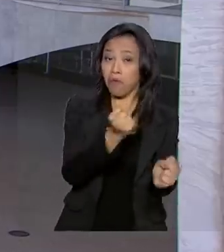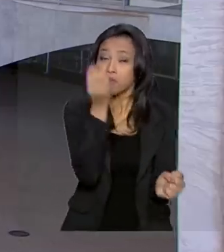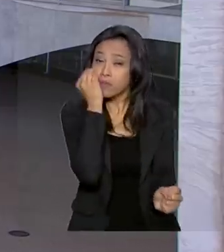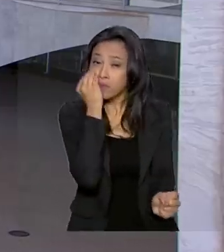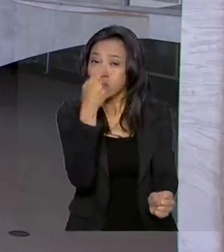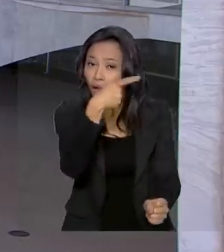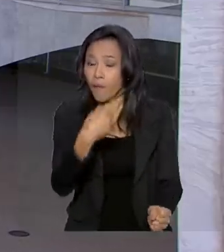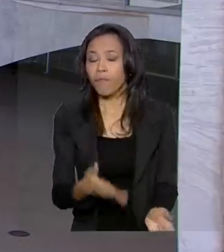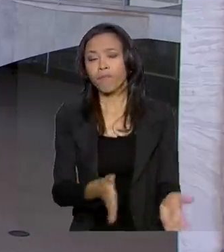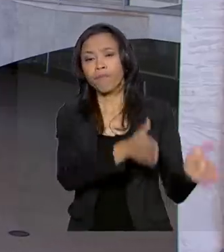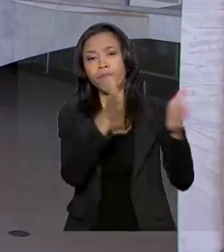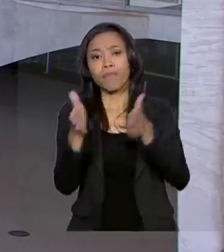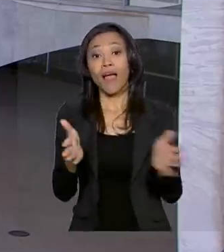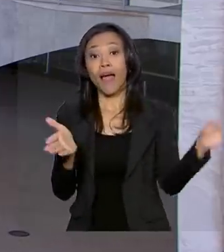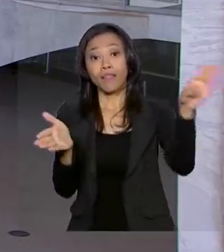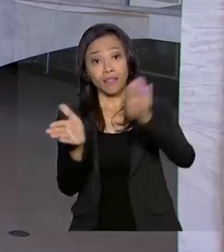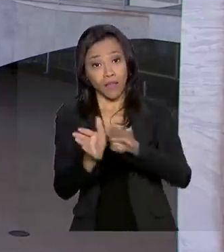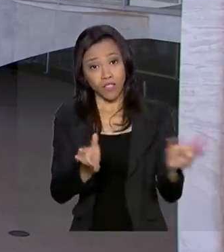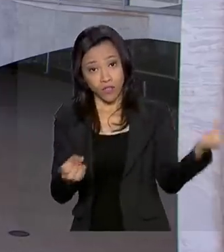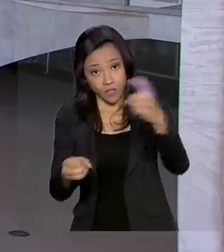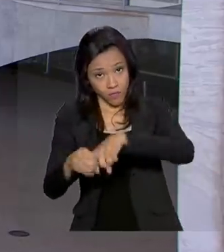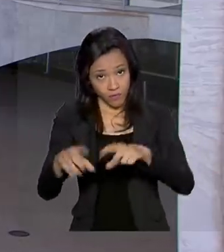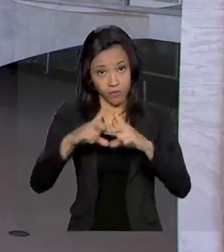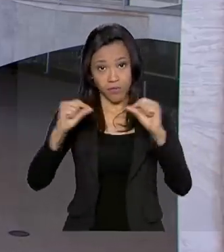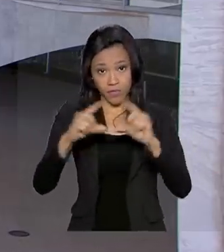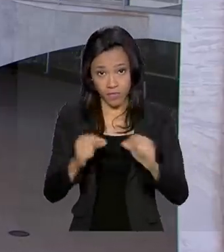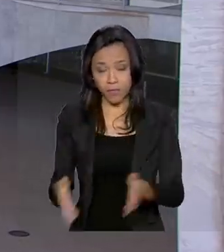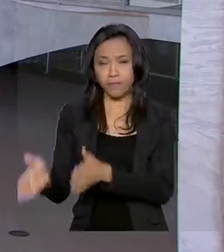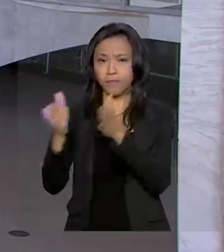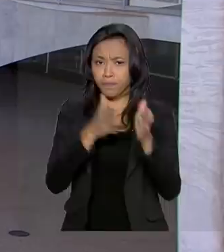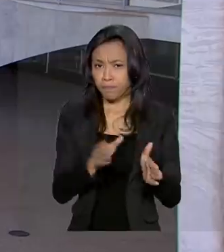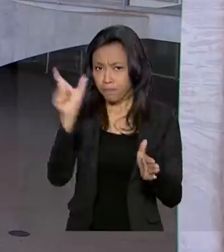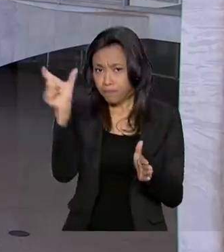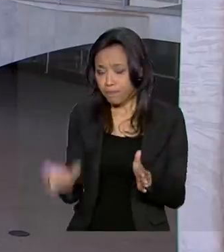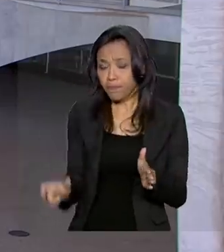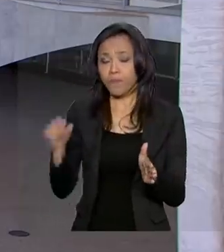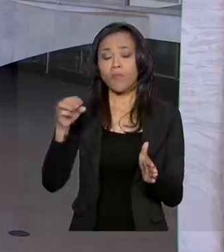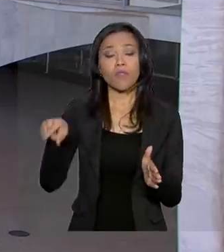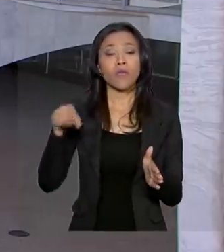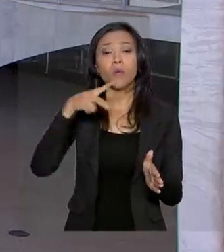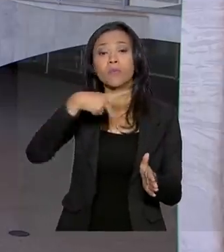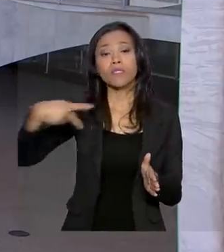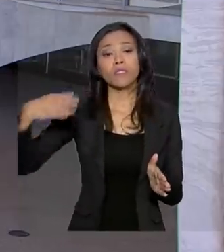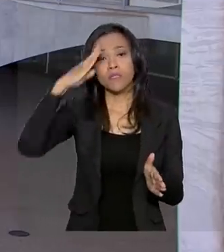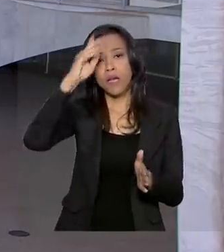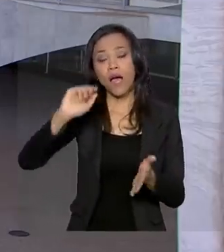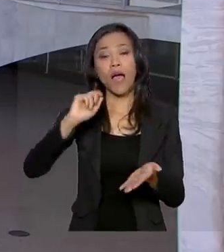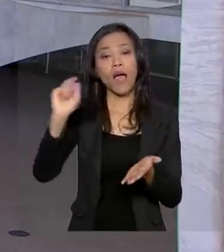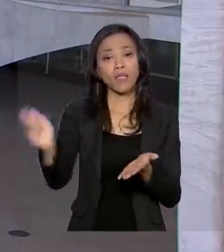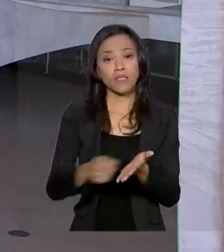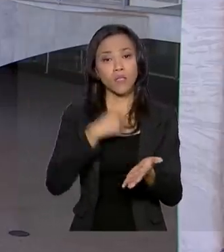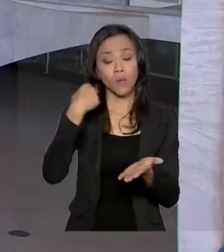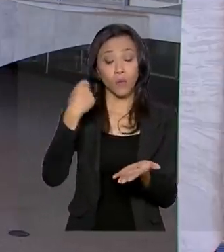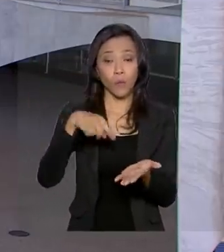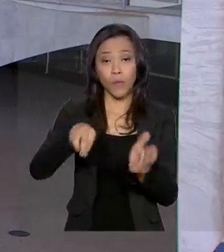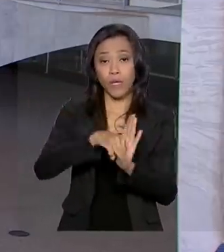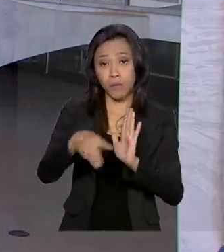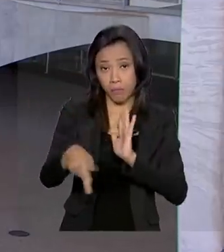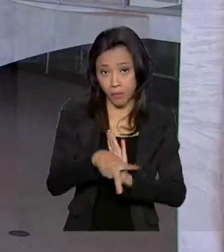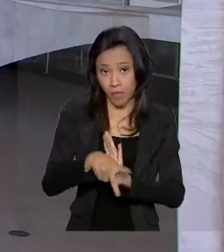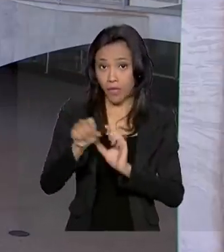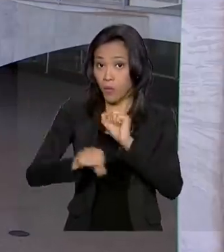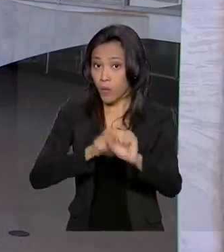o presidente retorna pra Brasília. E ele assinou uma medida provisória que permite a renegociação de dívidas tributárias.